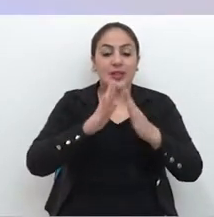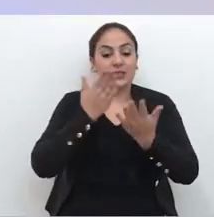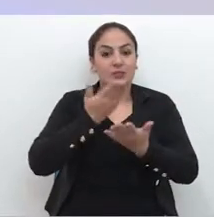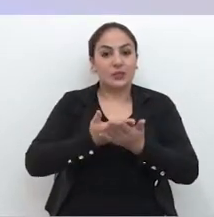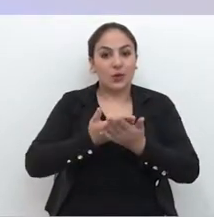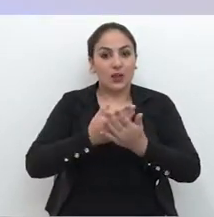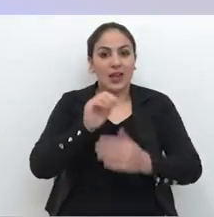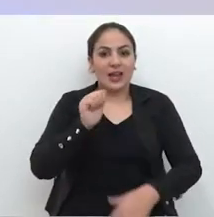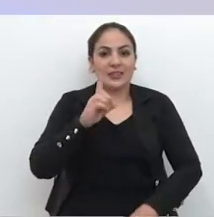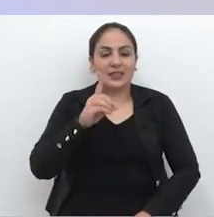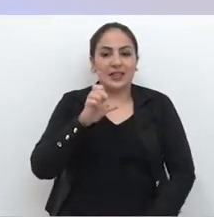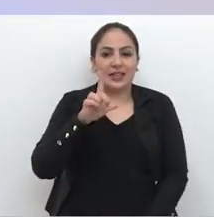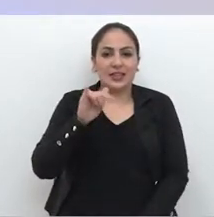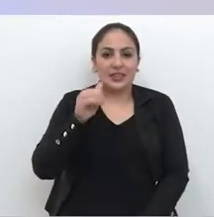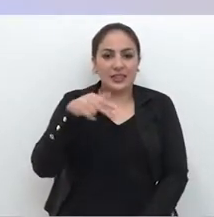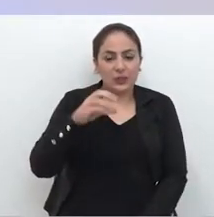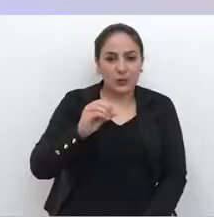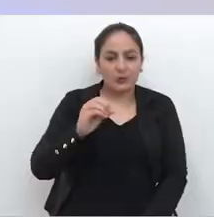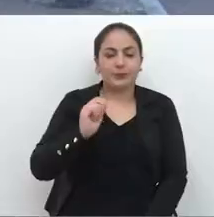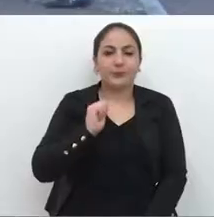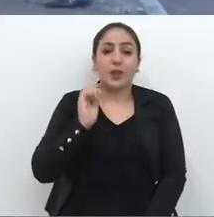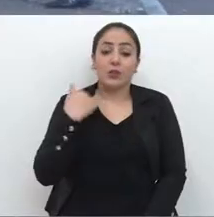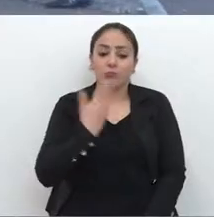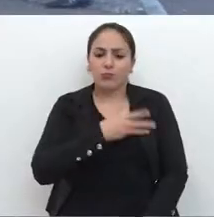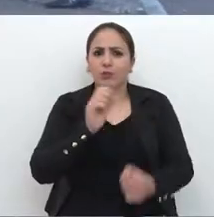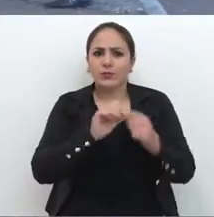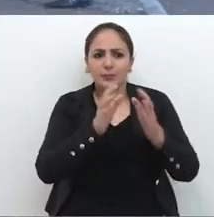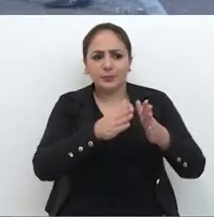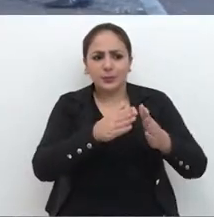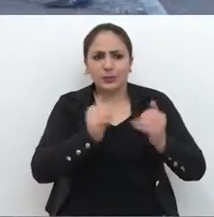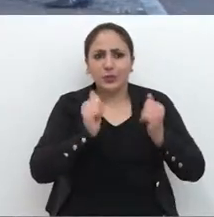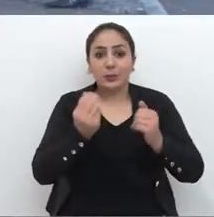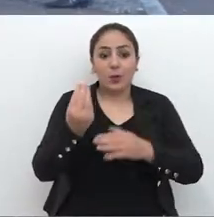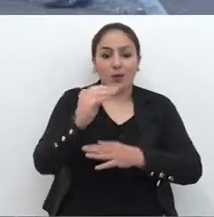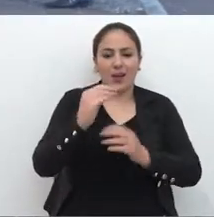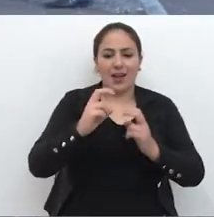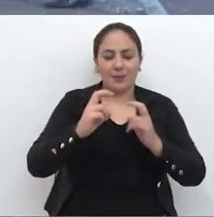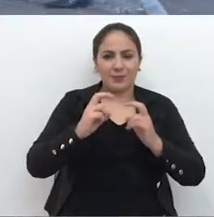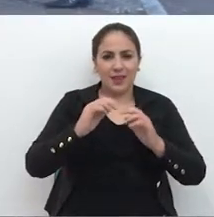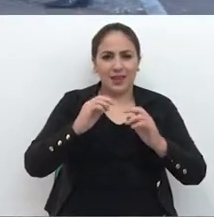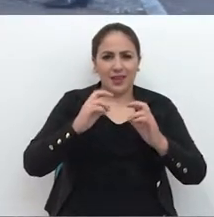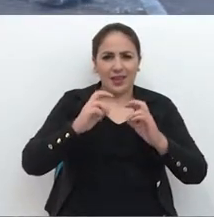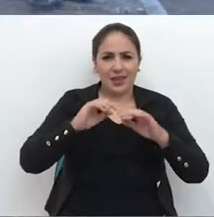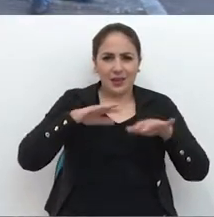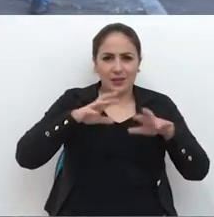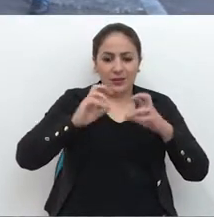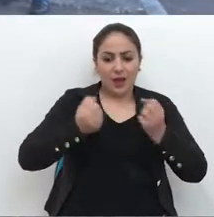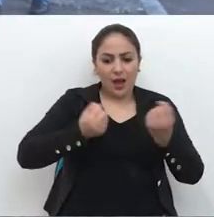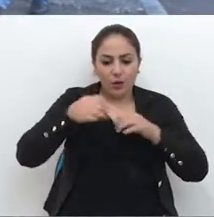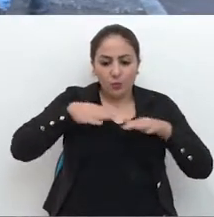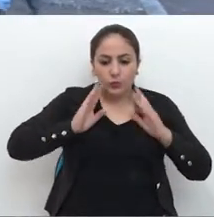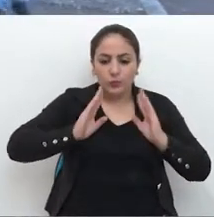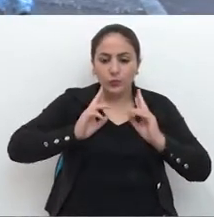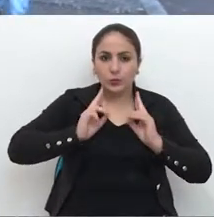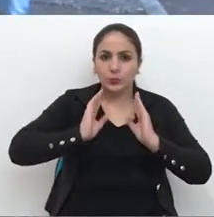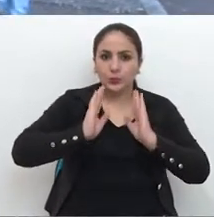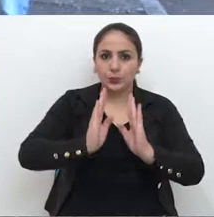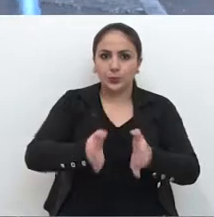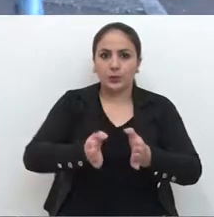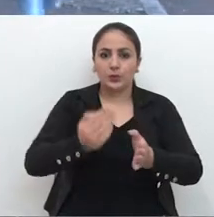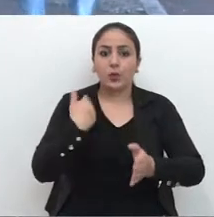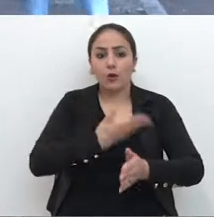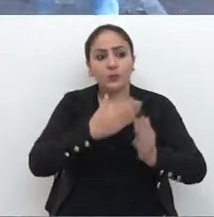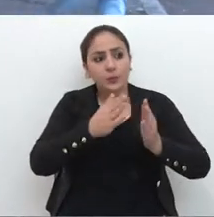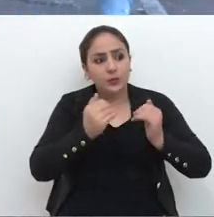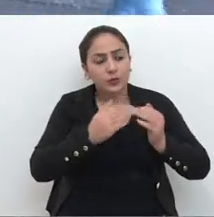da escola Adelino Pereira Simões. A gente fez pedido de uma mão única, a gente solicitou tudo